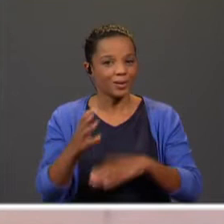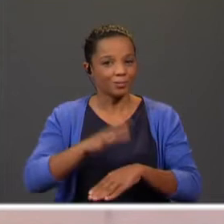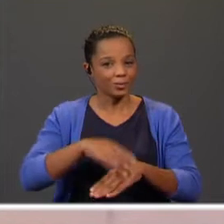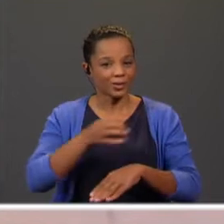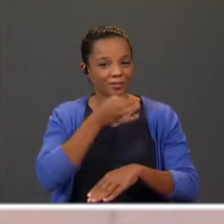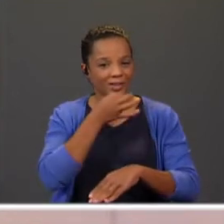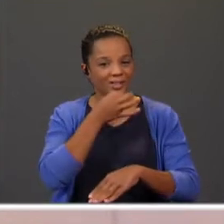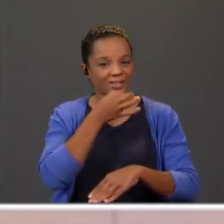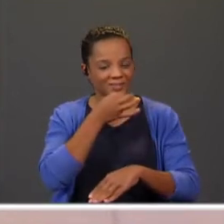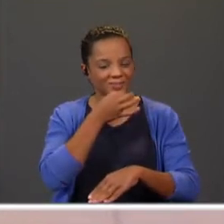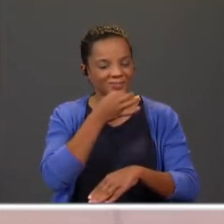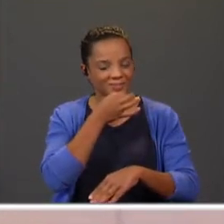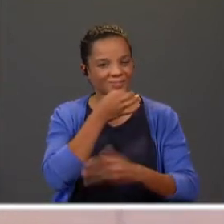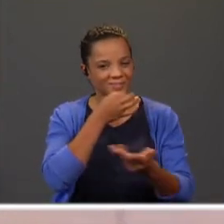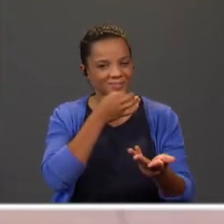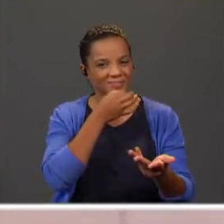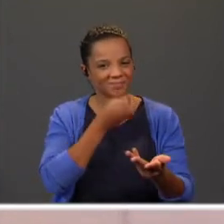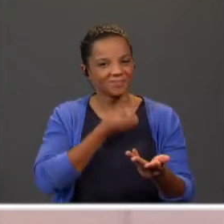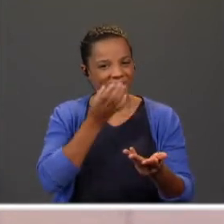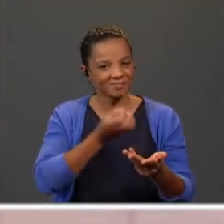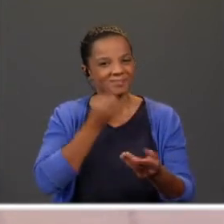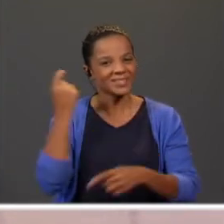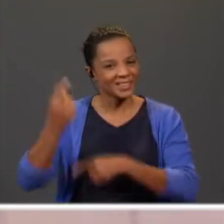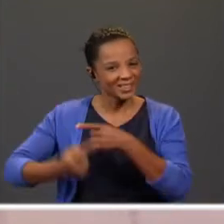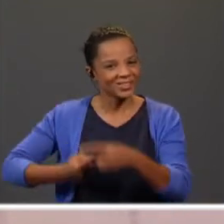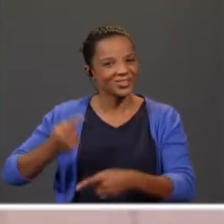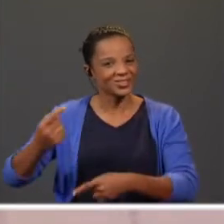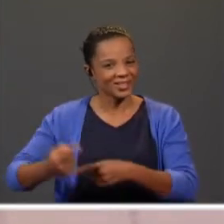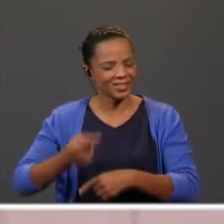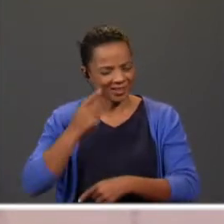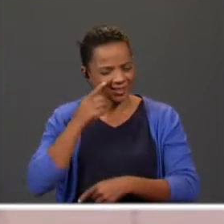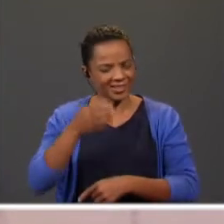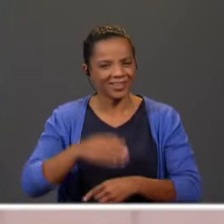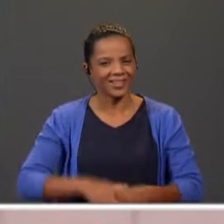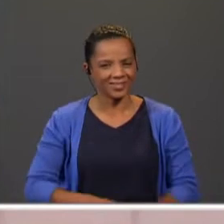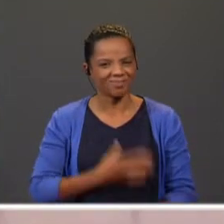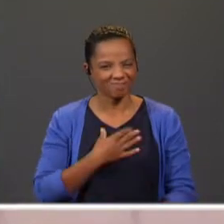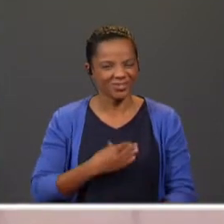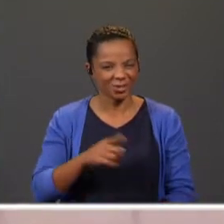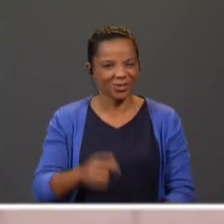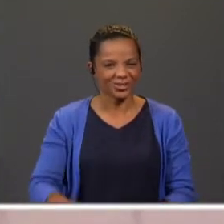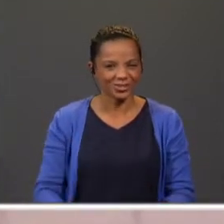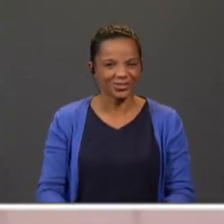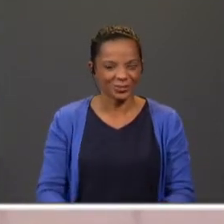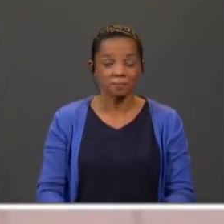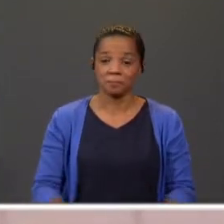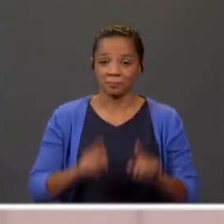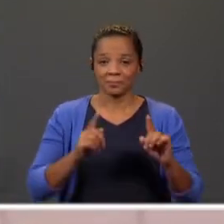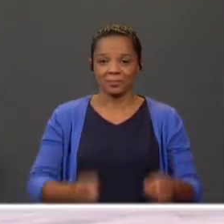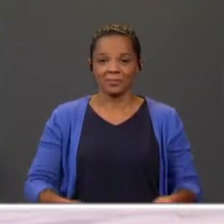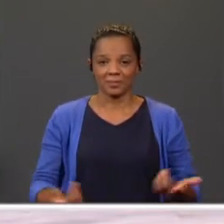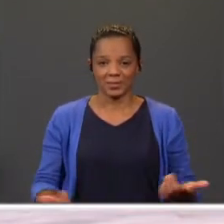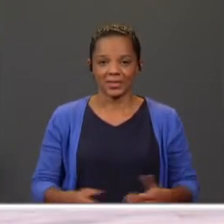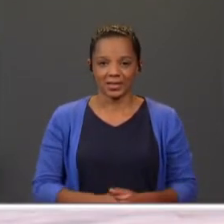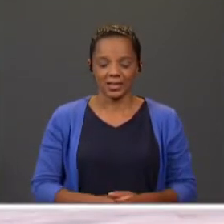contos tradicionais. Atento. Gosto disto. Vamos começar então